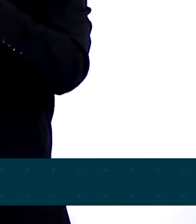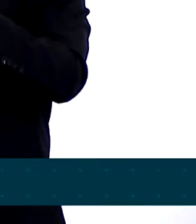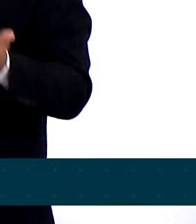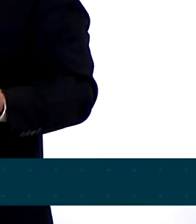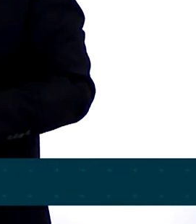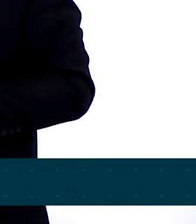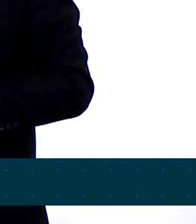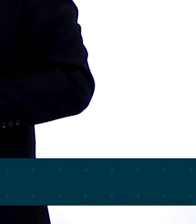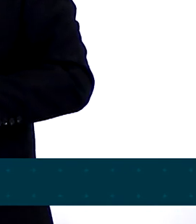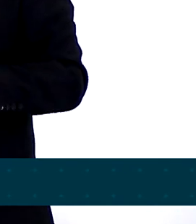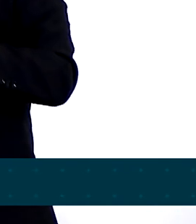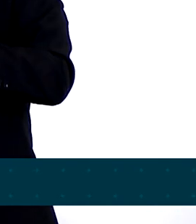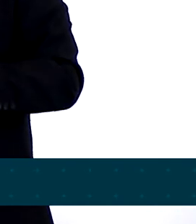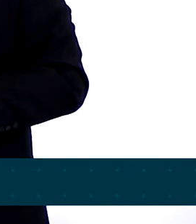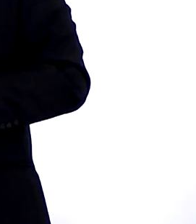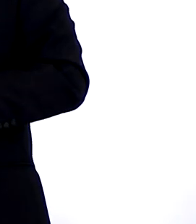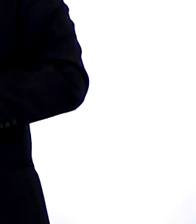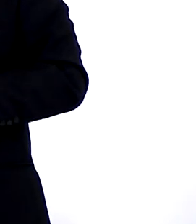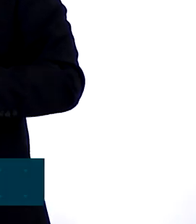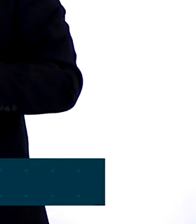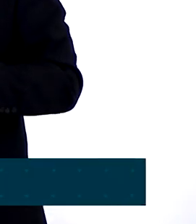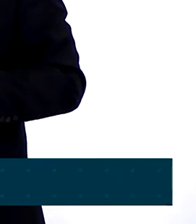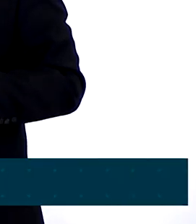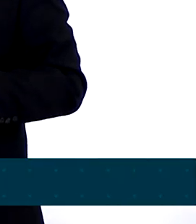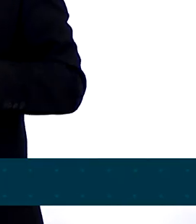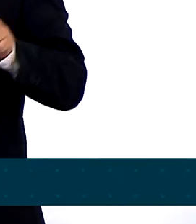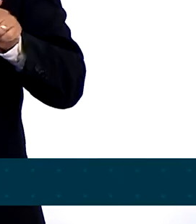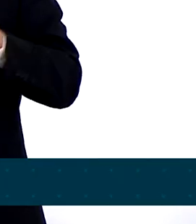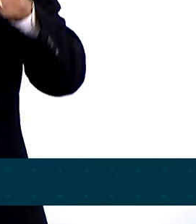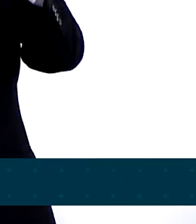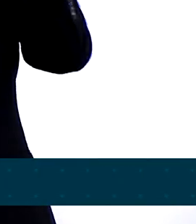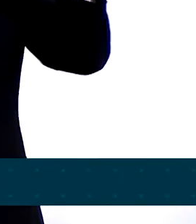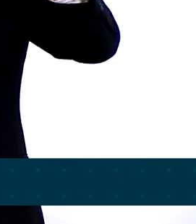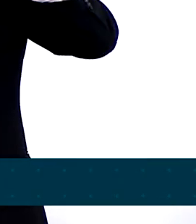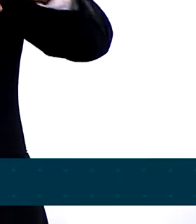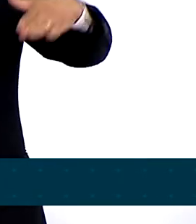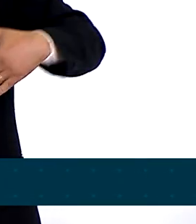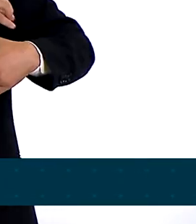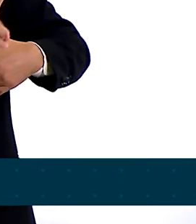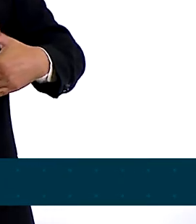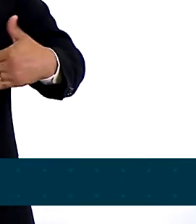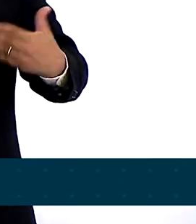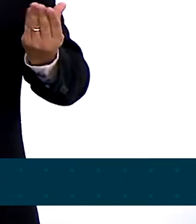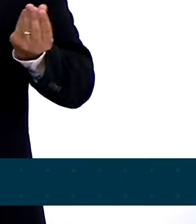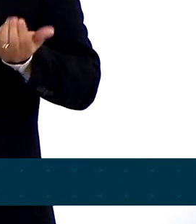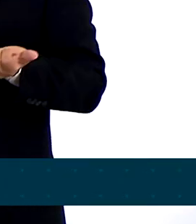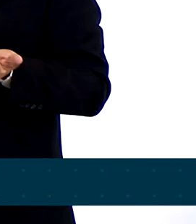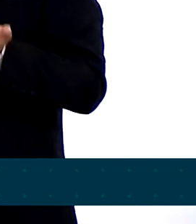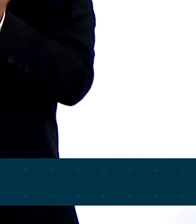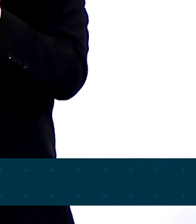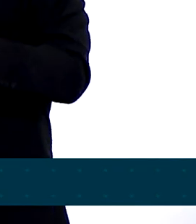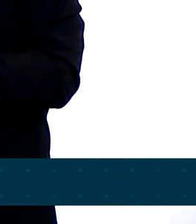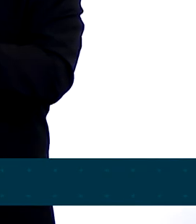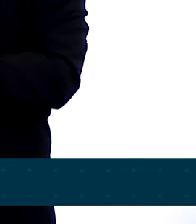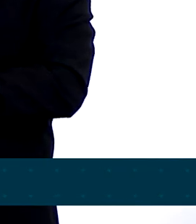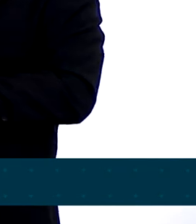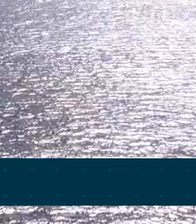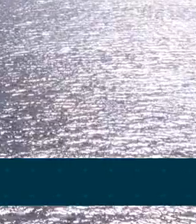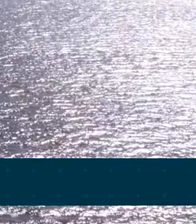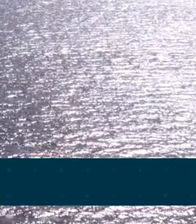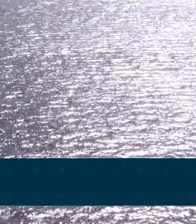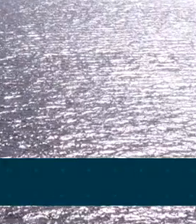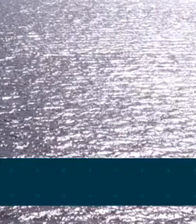entre 10% a 15% e as empresas continuem a ofertar no mercado esses